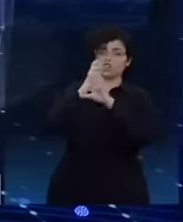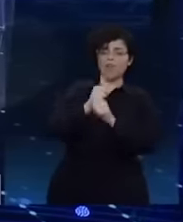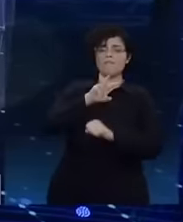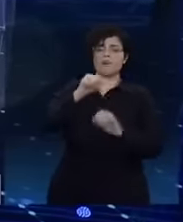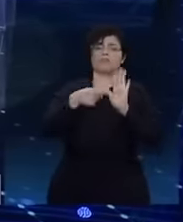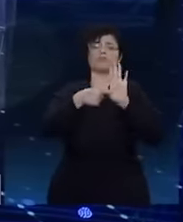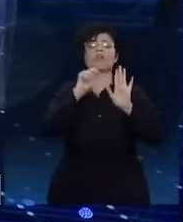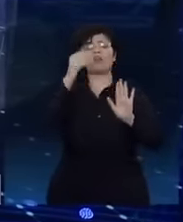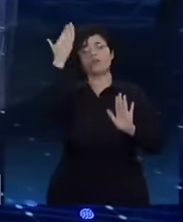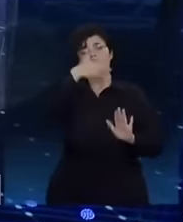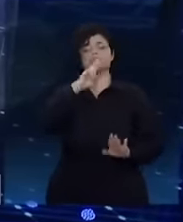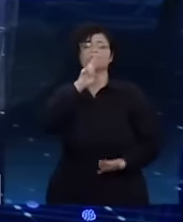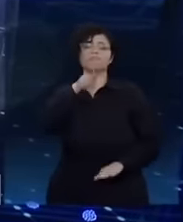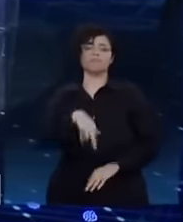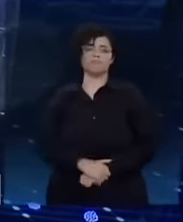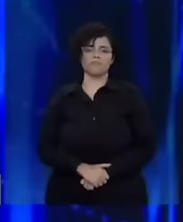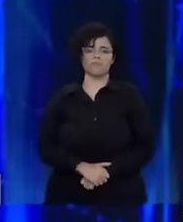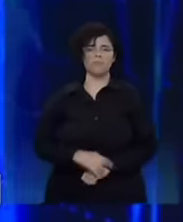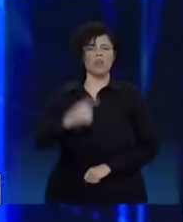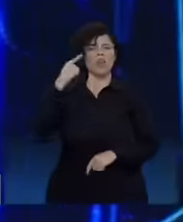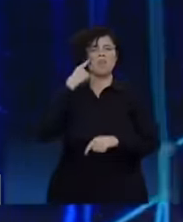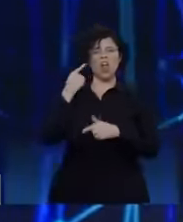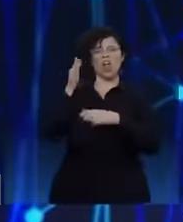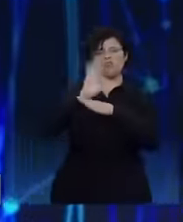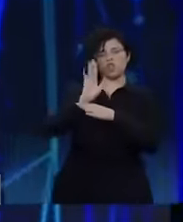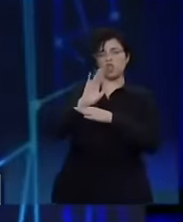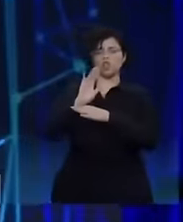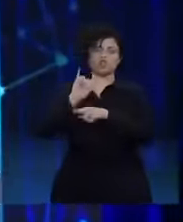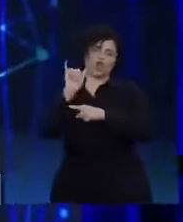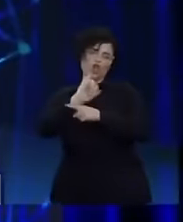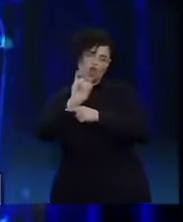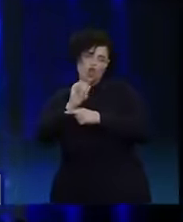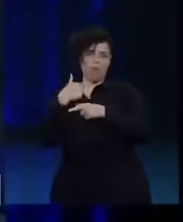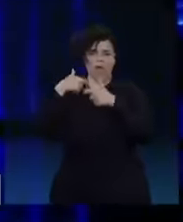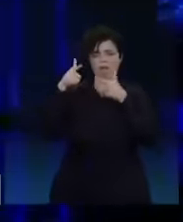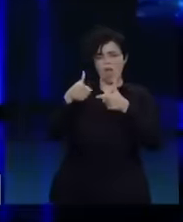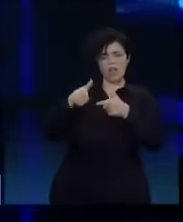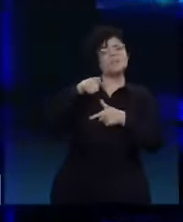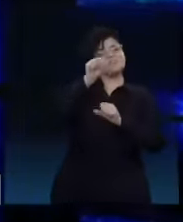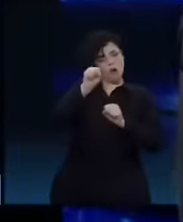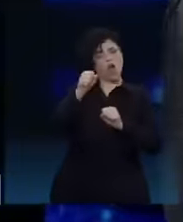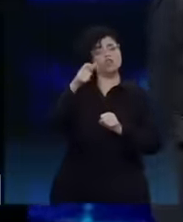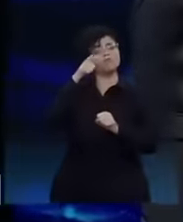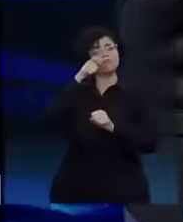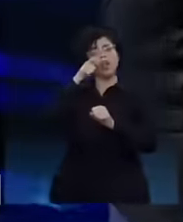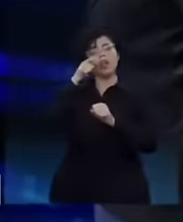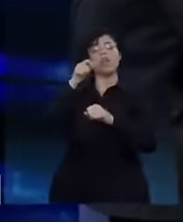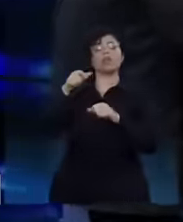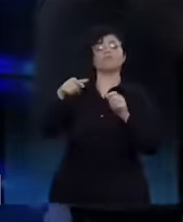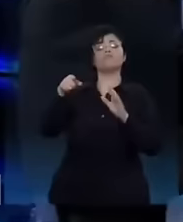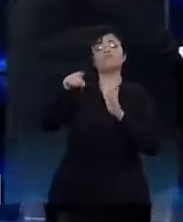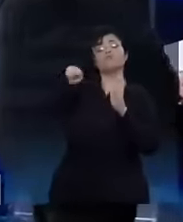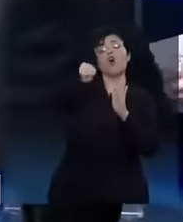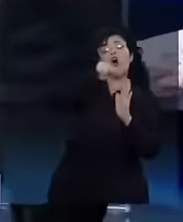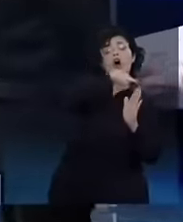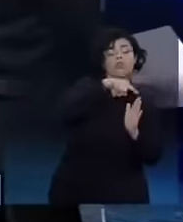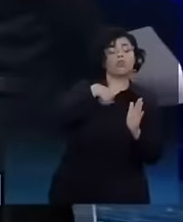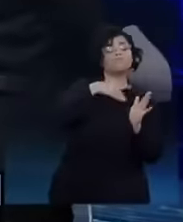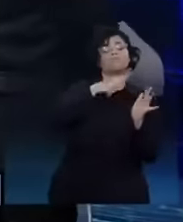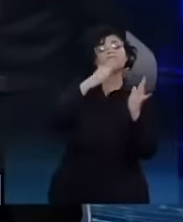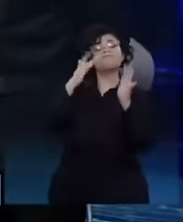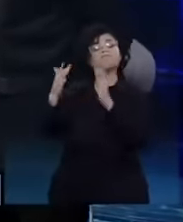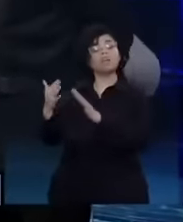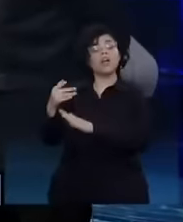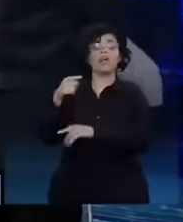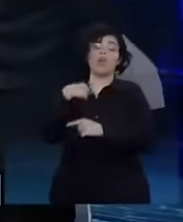E isso que o senhor fala de Virgine Tube, eu zombando, é só ver as imagens. Exatamente o contrário. Eu falo